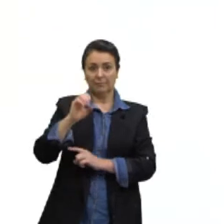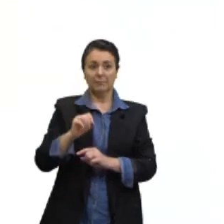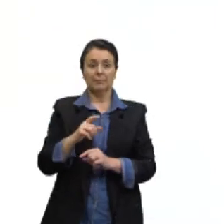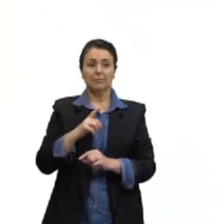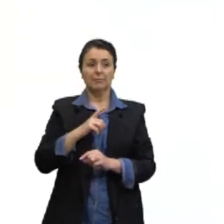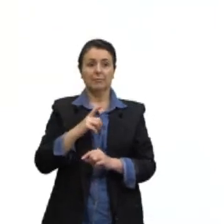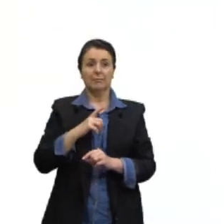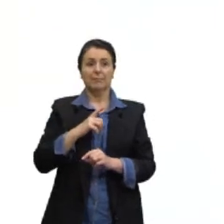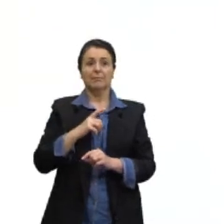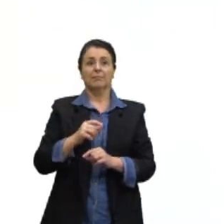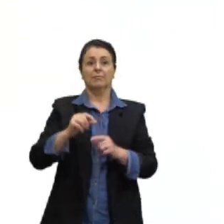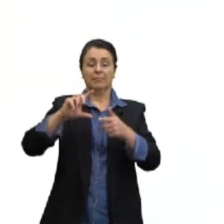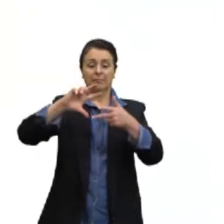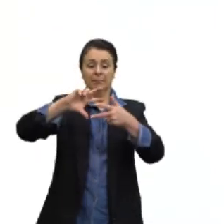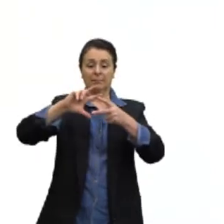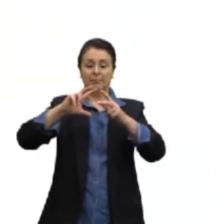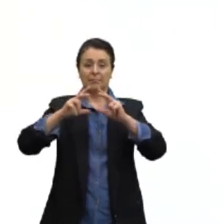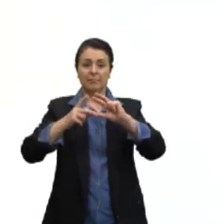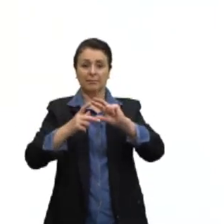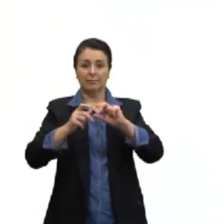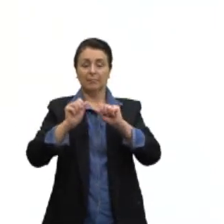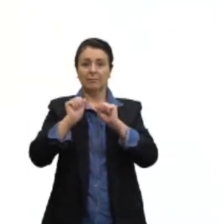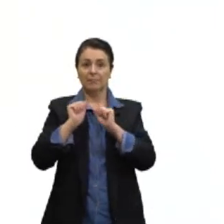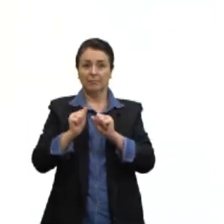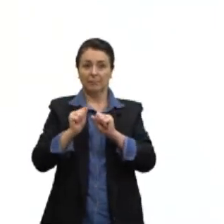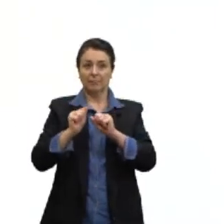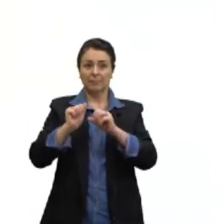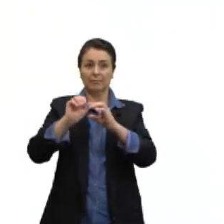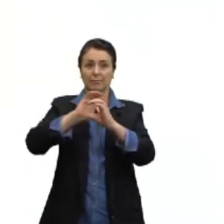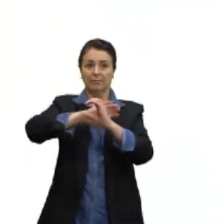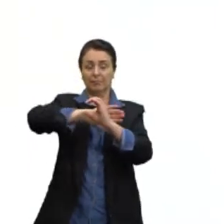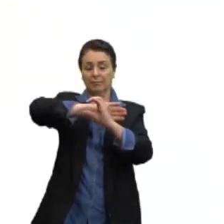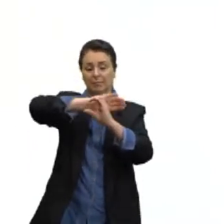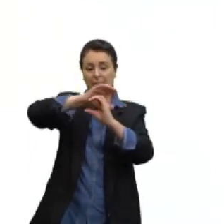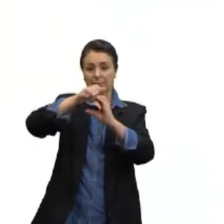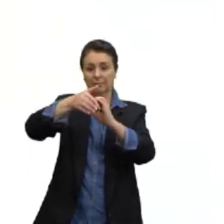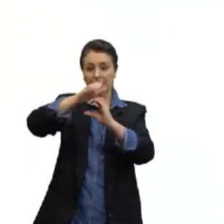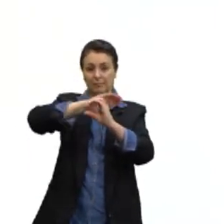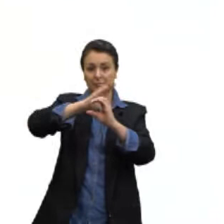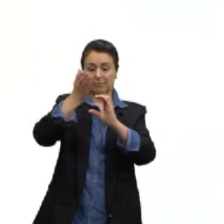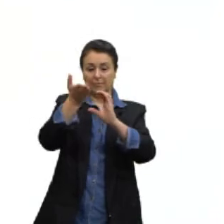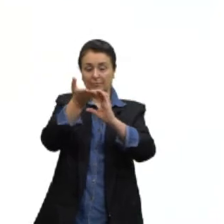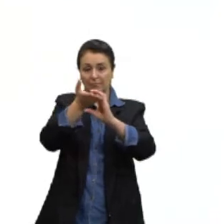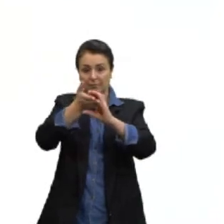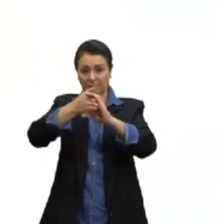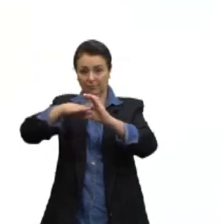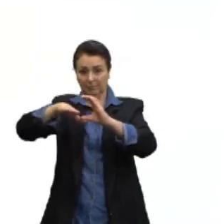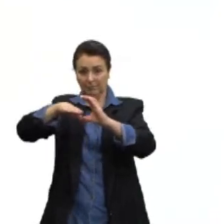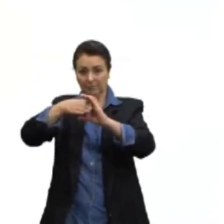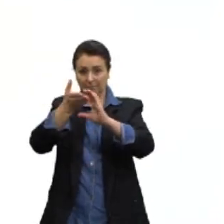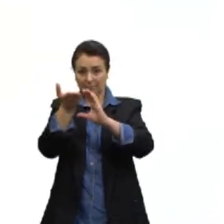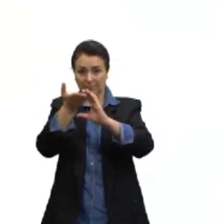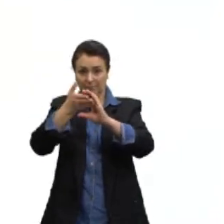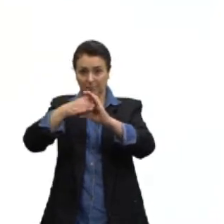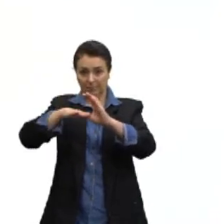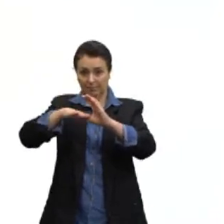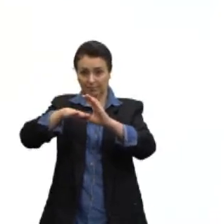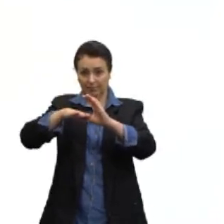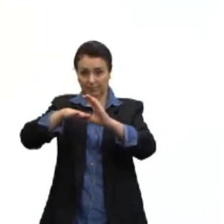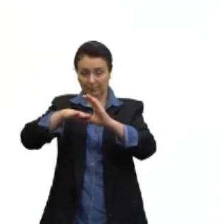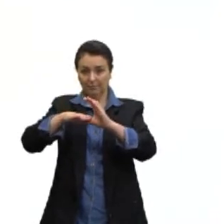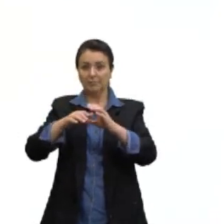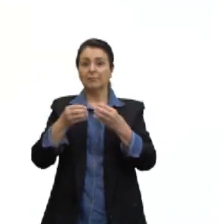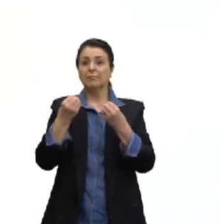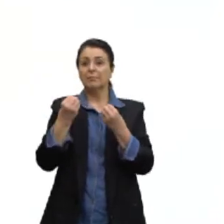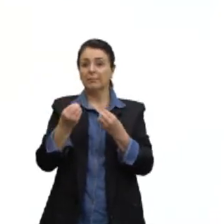Esses poliedros podem ser convexos ou côncavos, né? Então, quando é que eles são